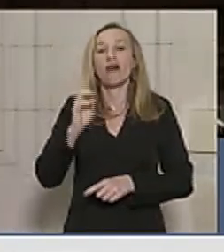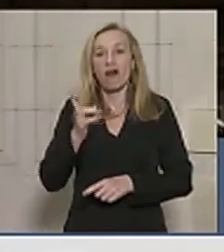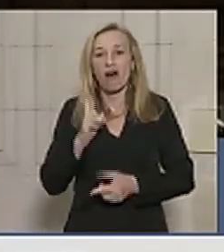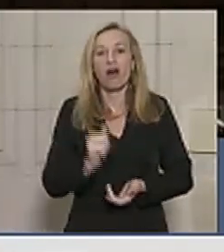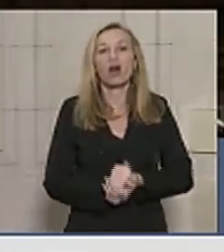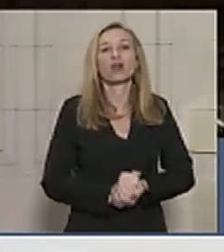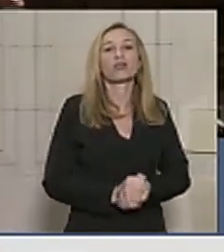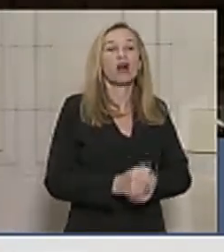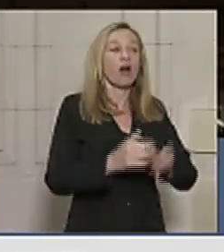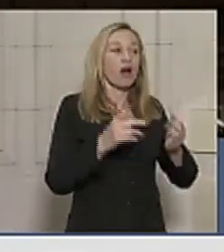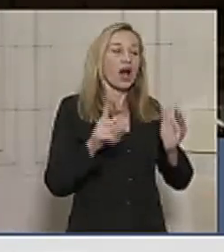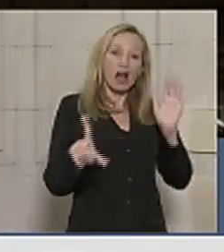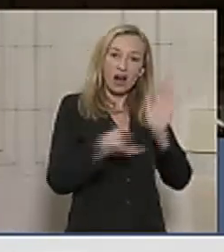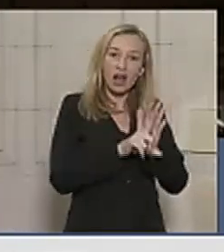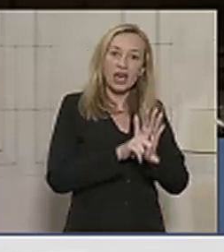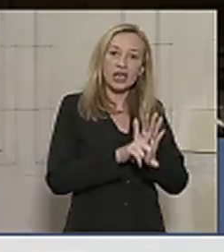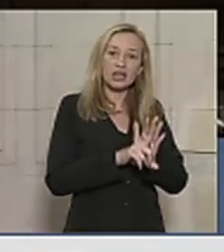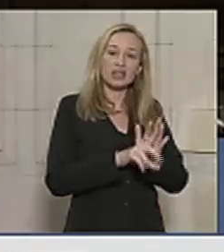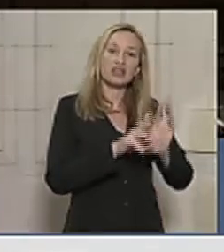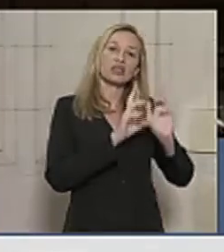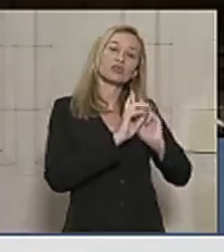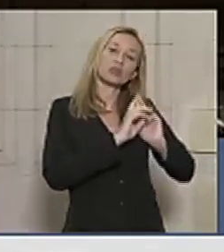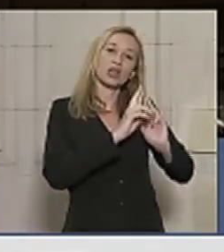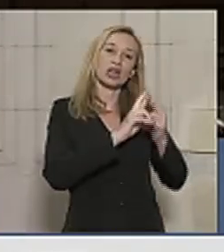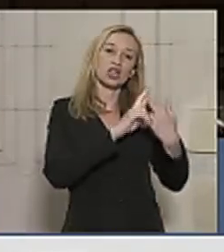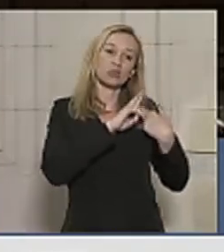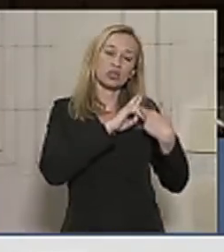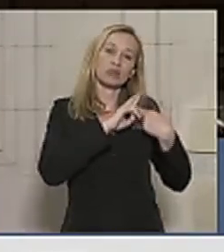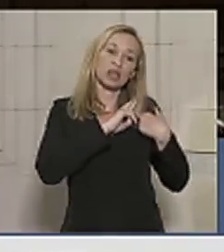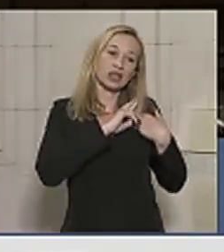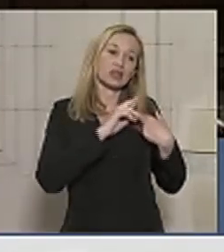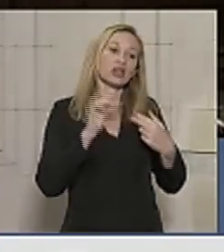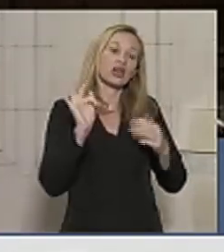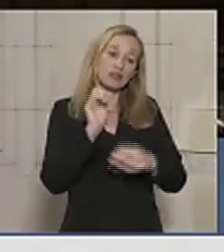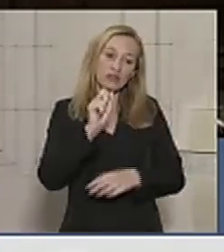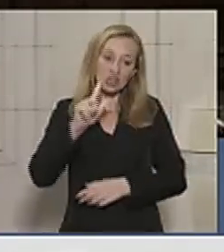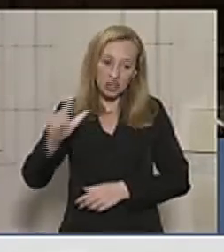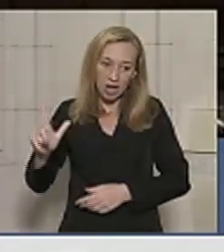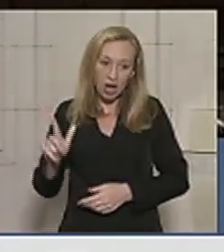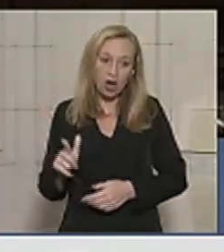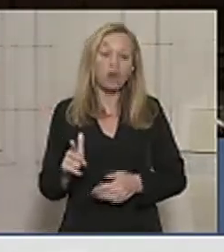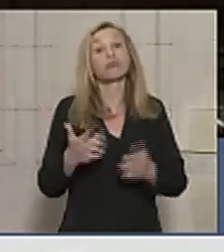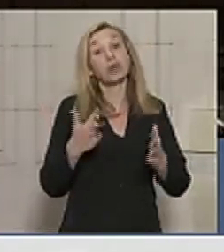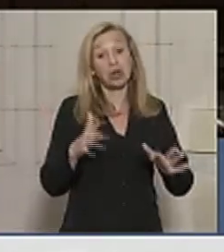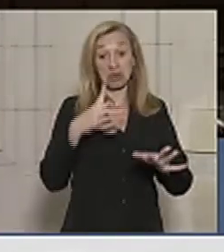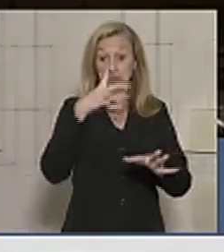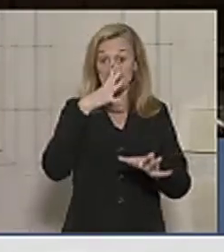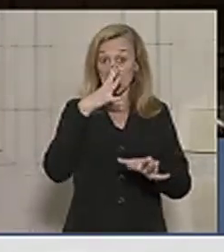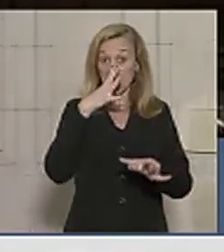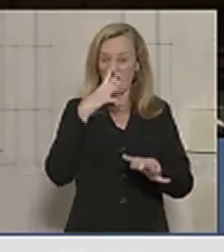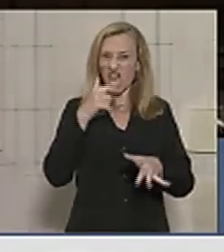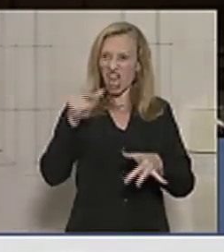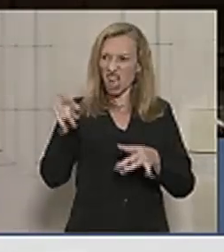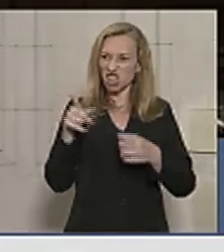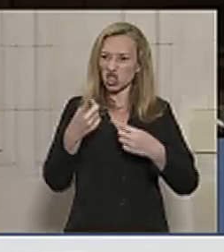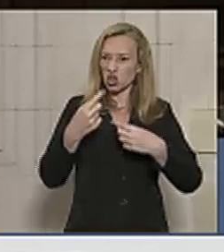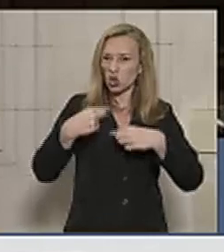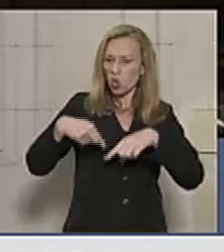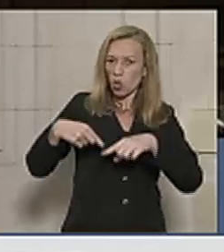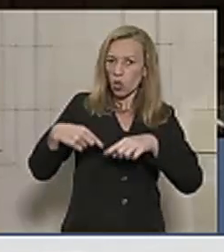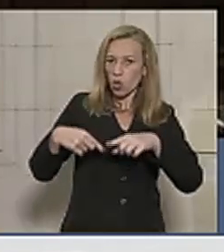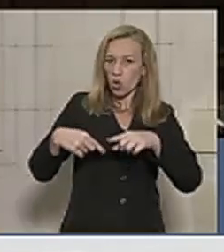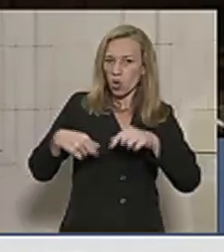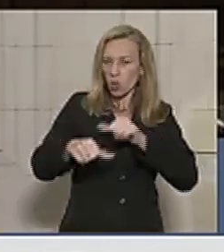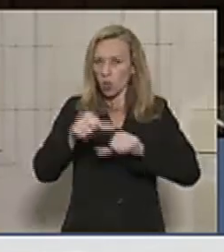responsabilidade fiscal e não me admira, deputado Chico Machado, que eles sejam contrários também a uma política,